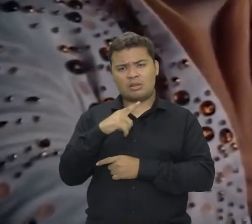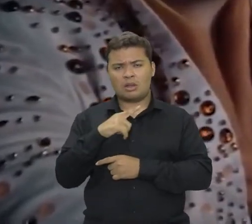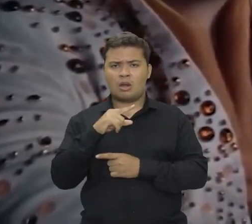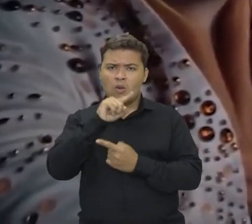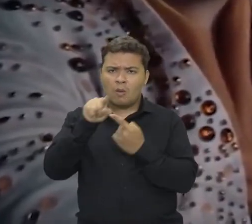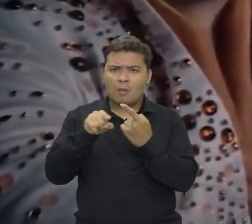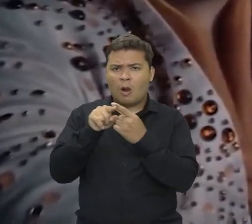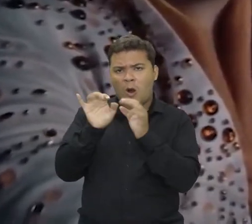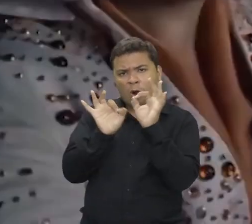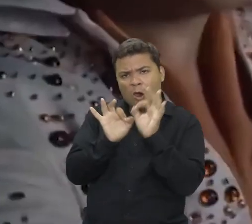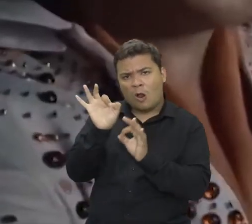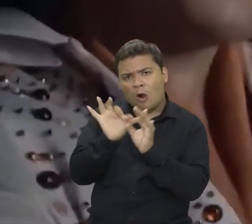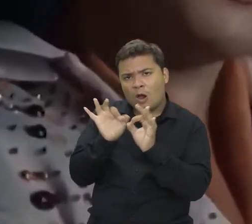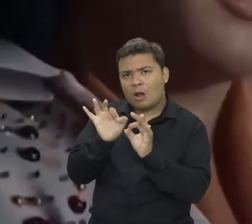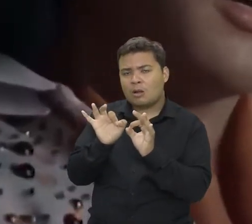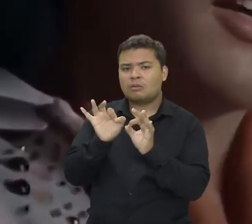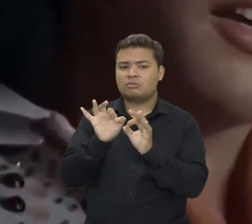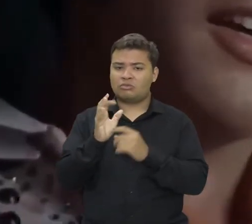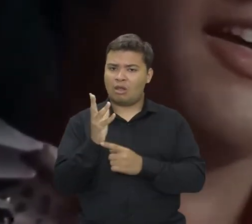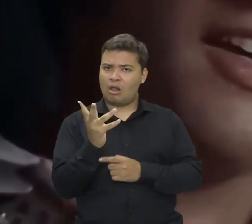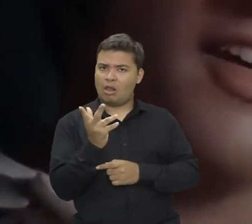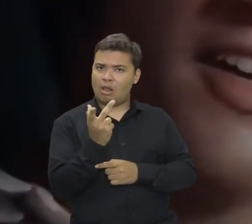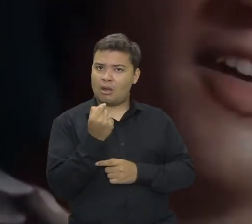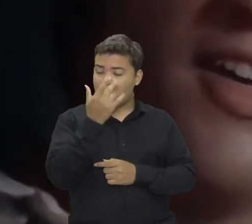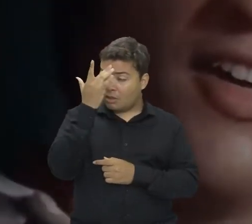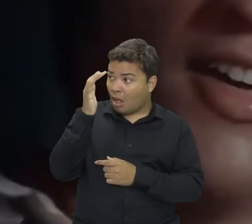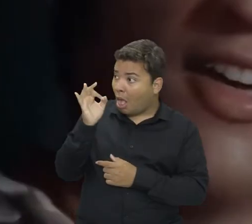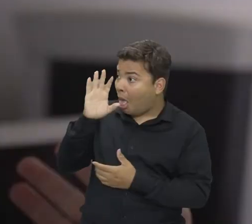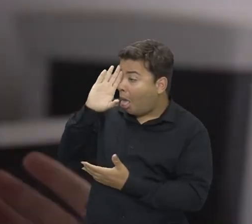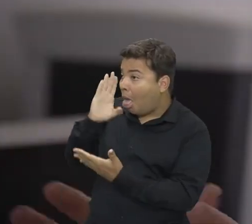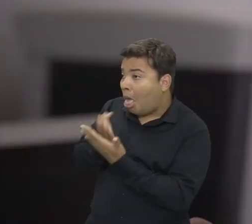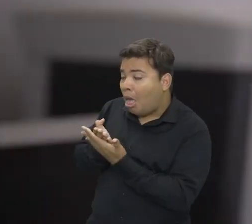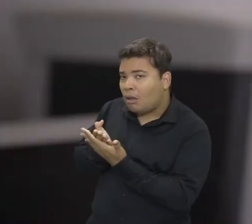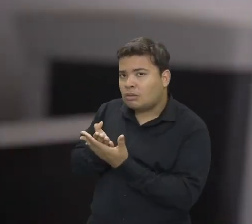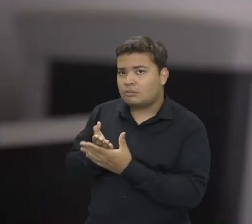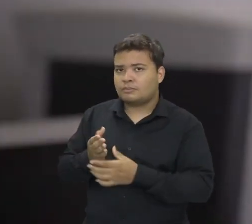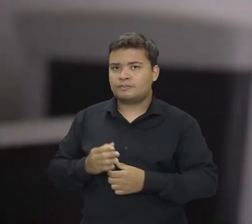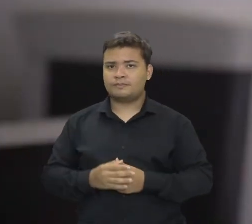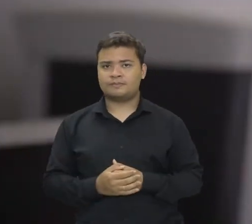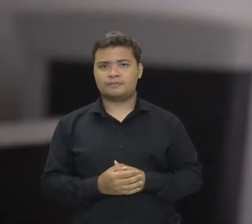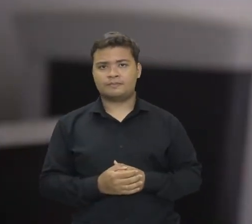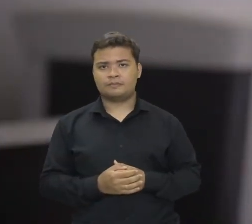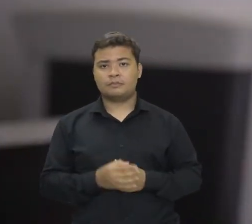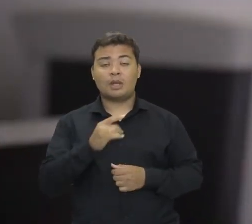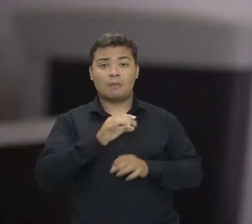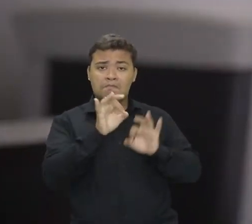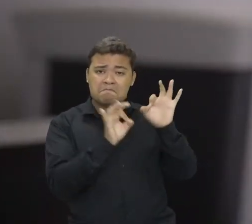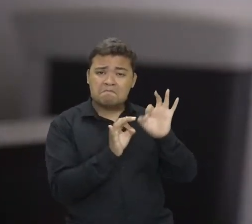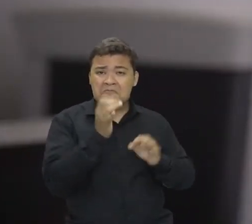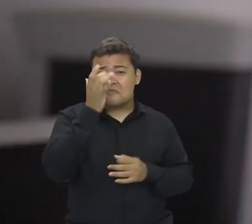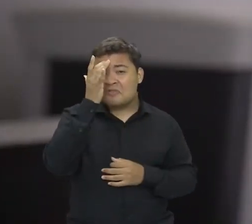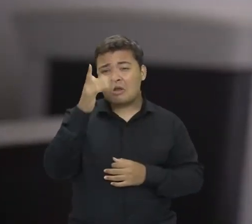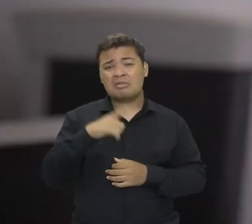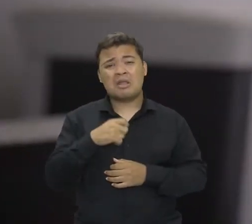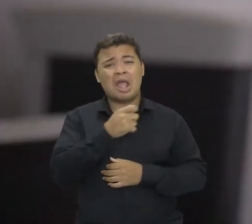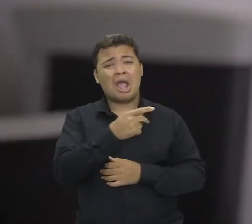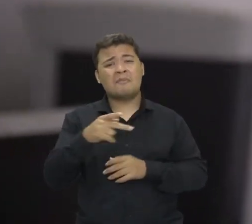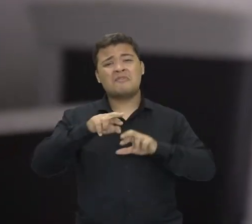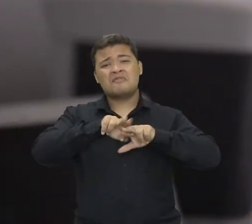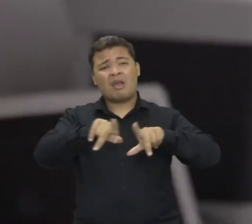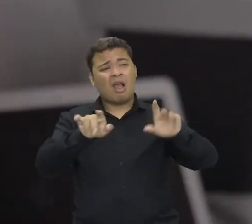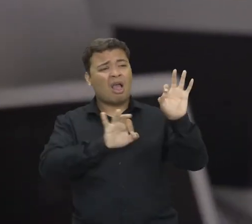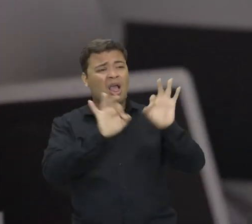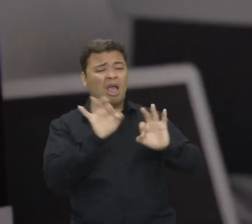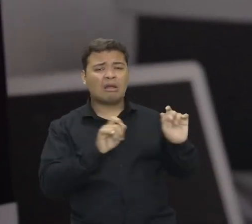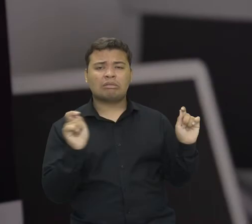convincente na tentativa de persuadir o eleitor. Isso é feito relativamente fácil. Existem vários aplicativos que fazem isso.